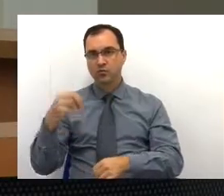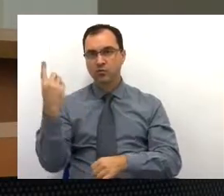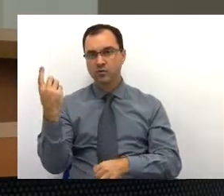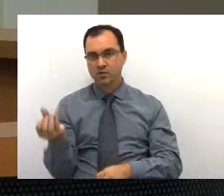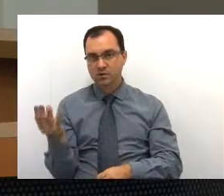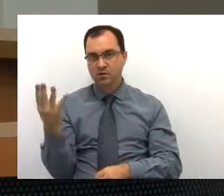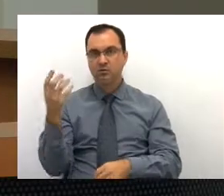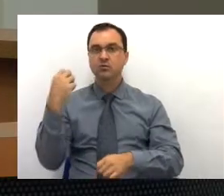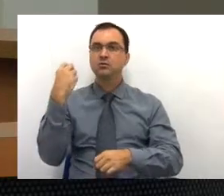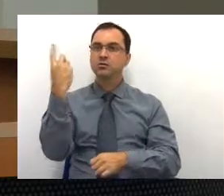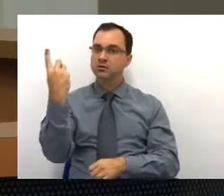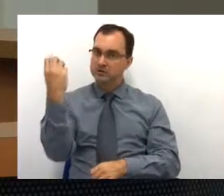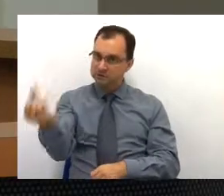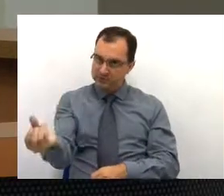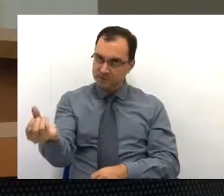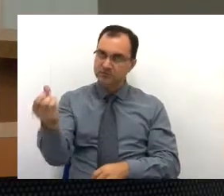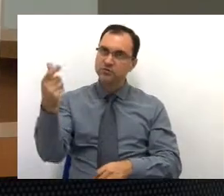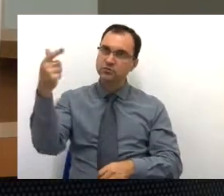unidade em 2016.